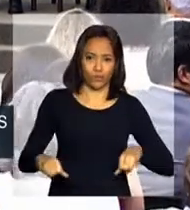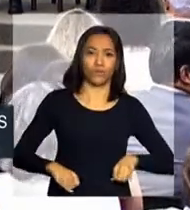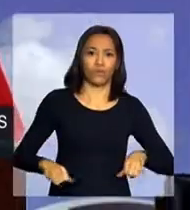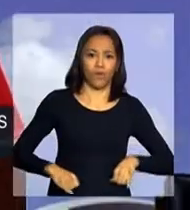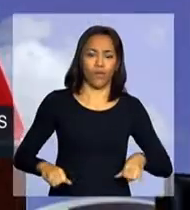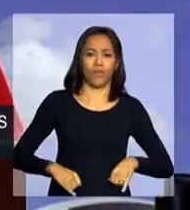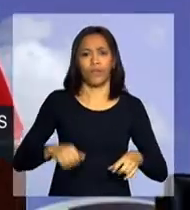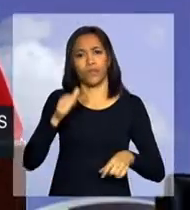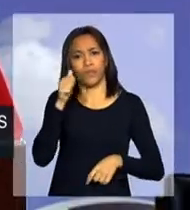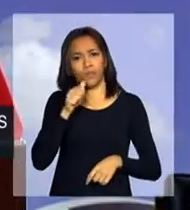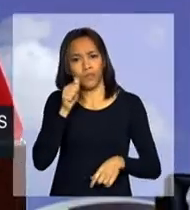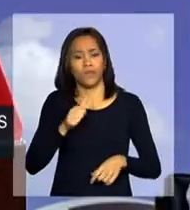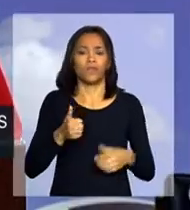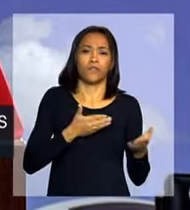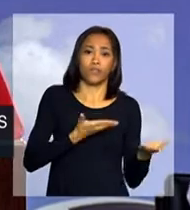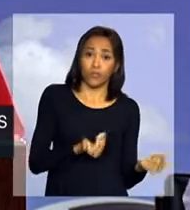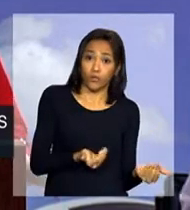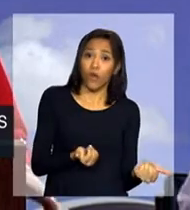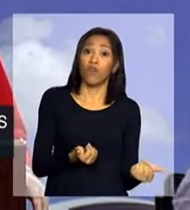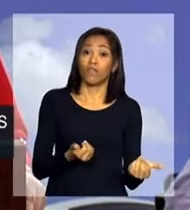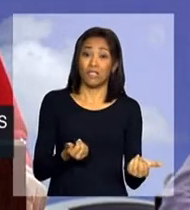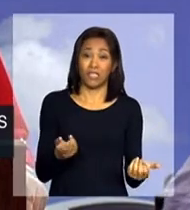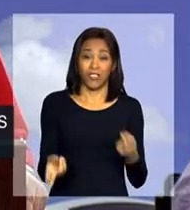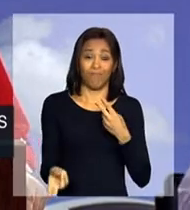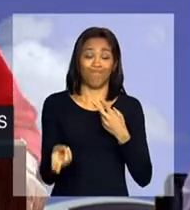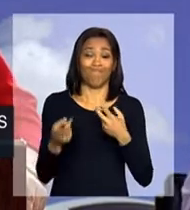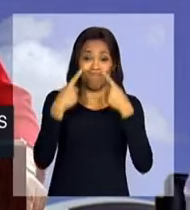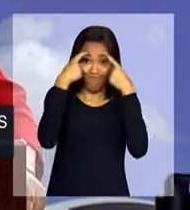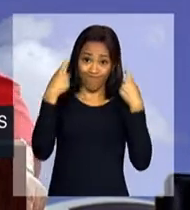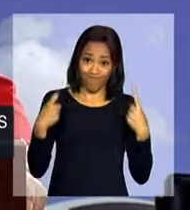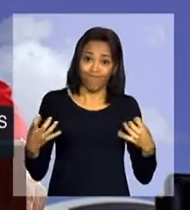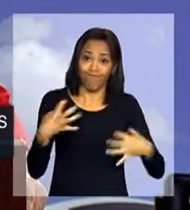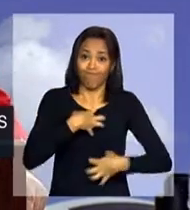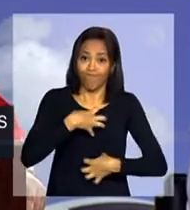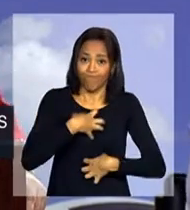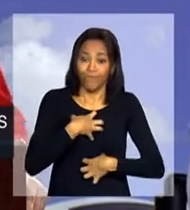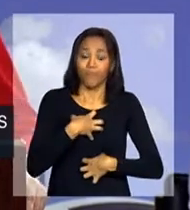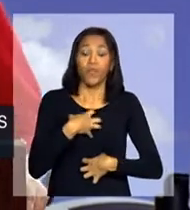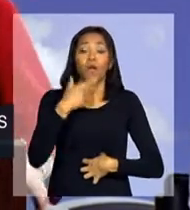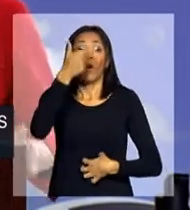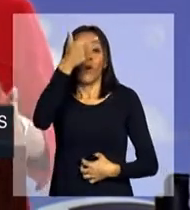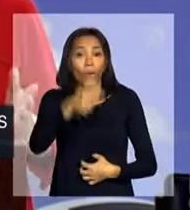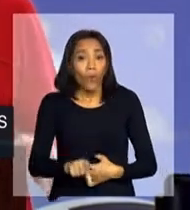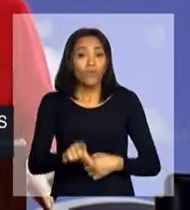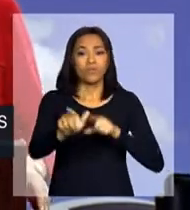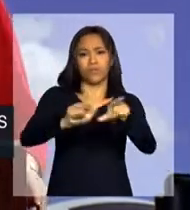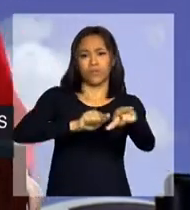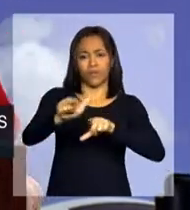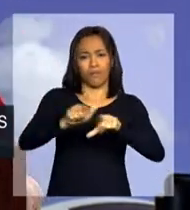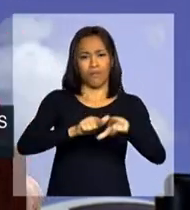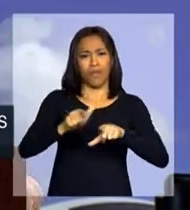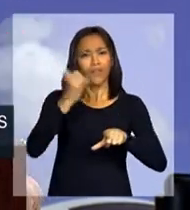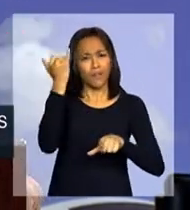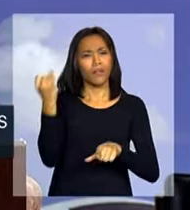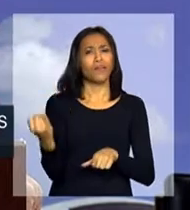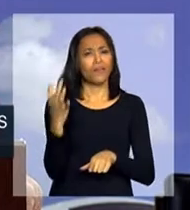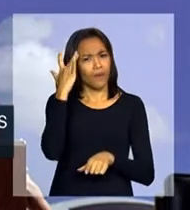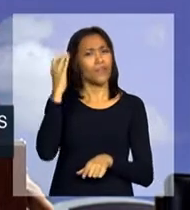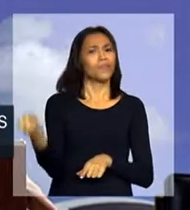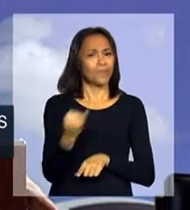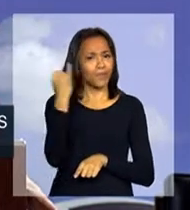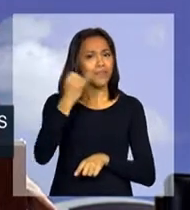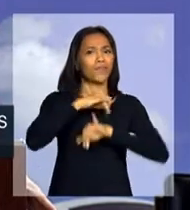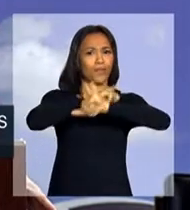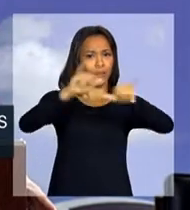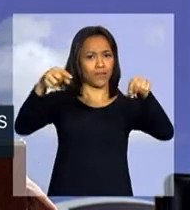jovens e mulheres vítimas da violência. Outra ação que eu acho importante registrar aqui também